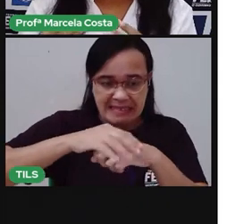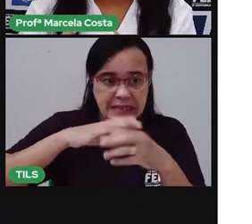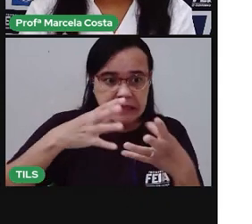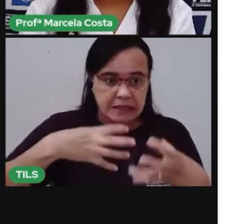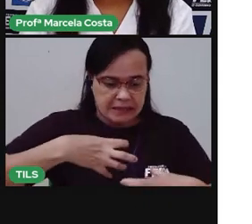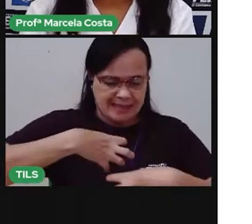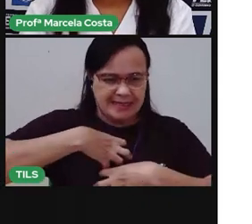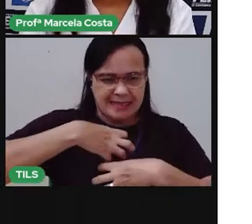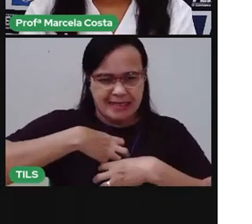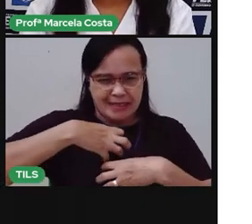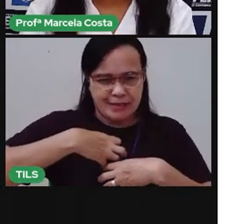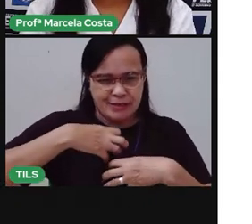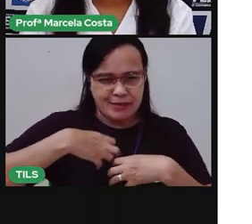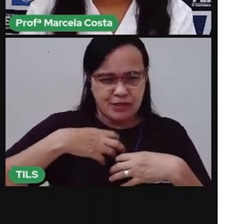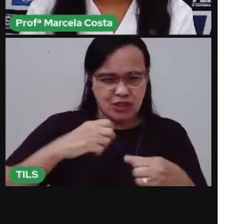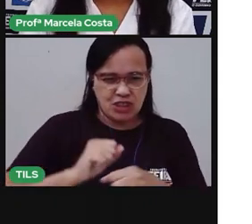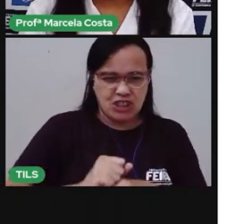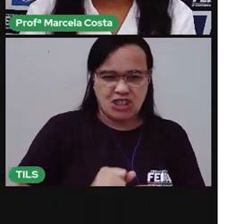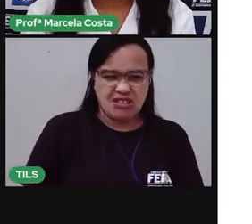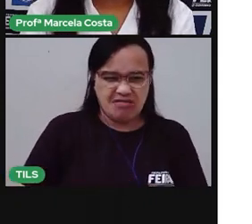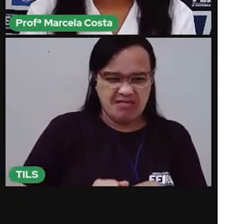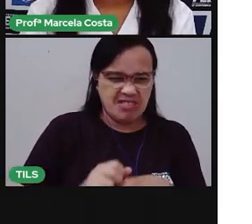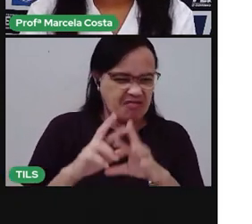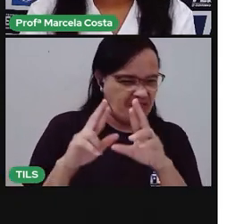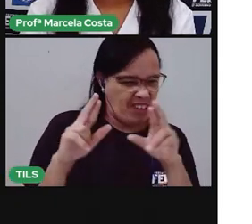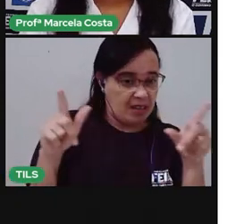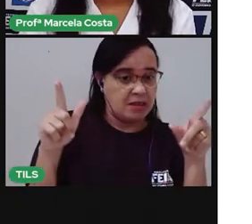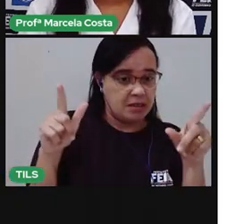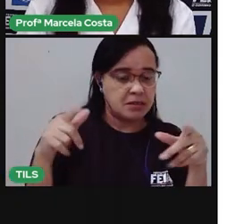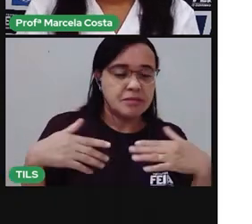sente que ela é grossa, áspera.